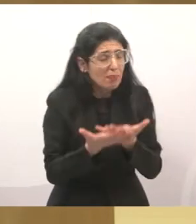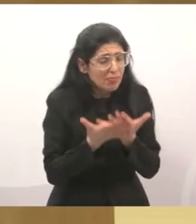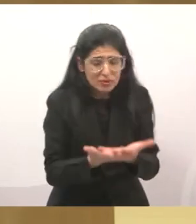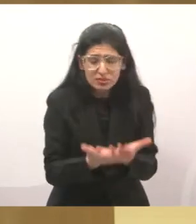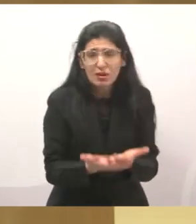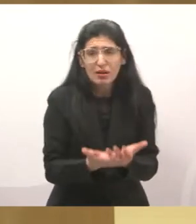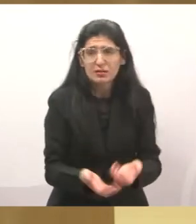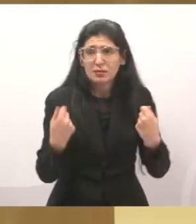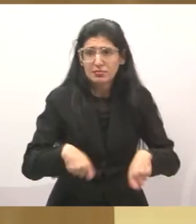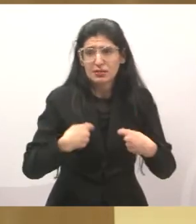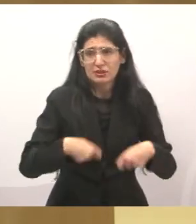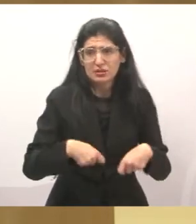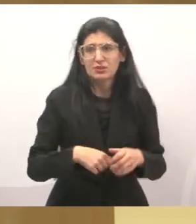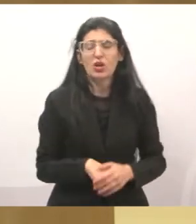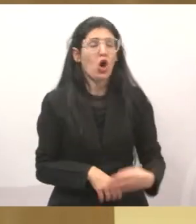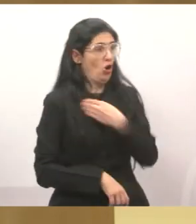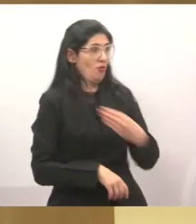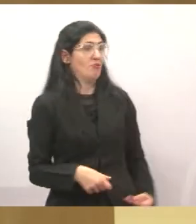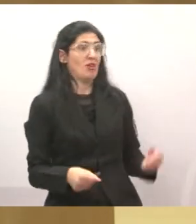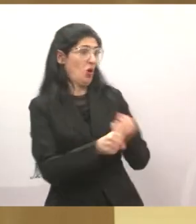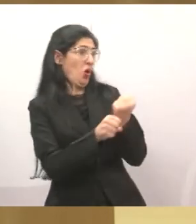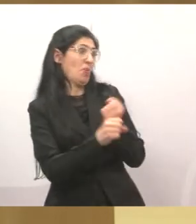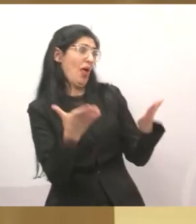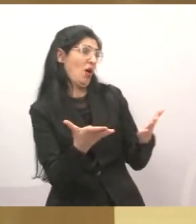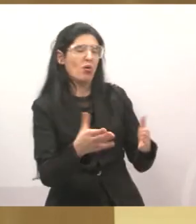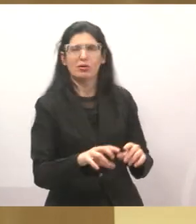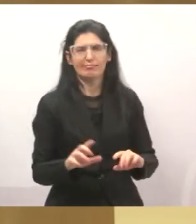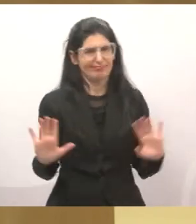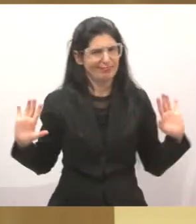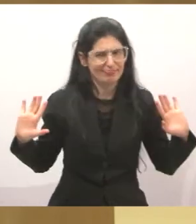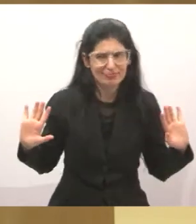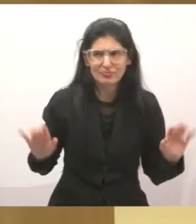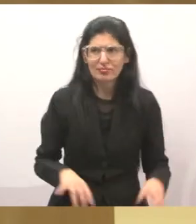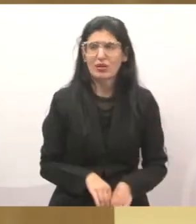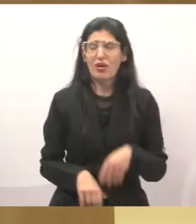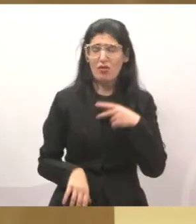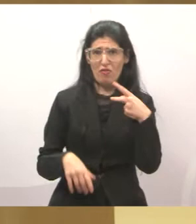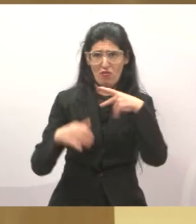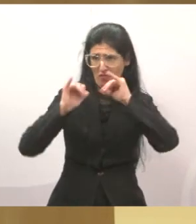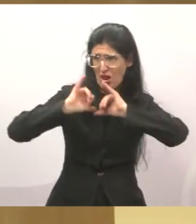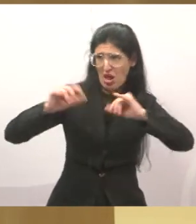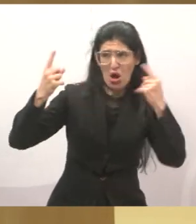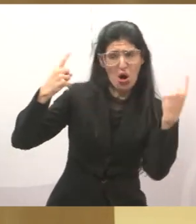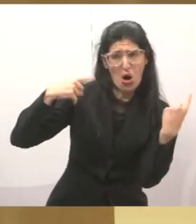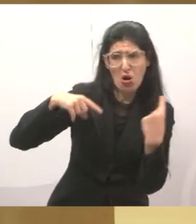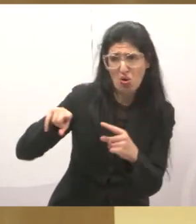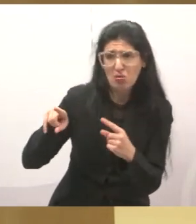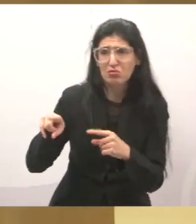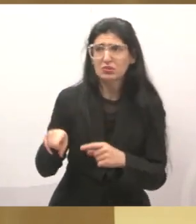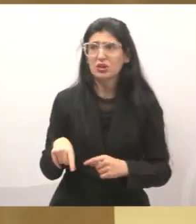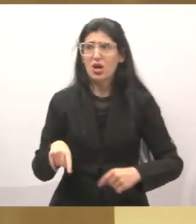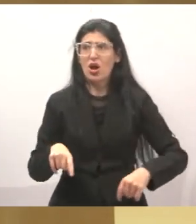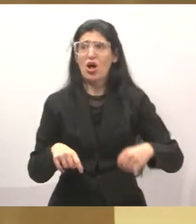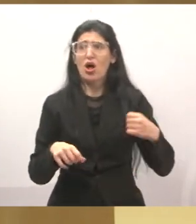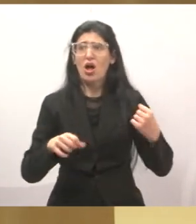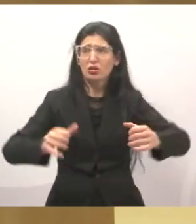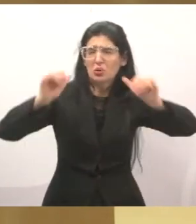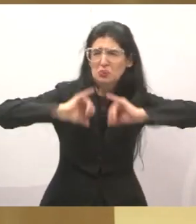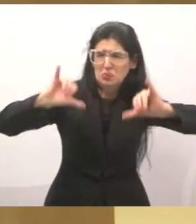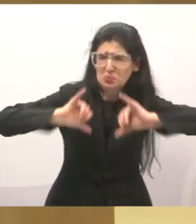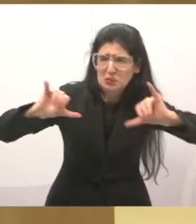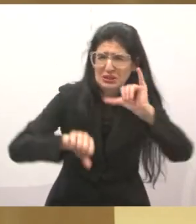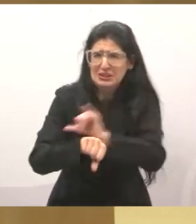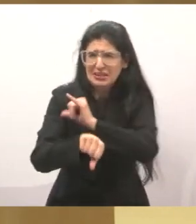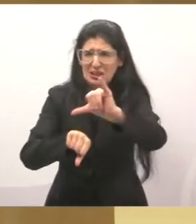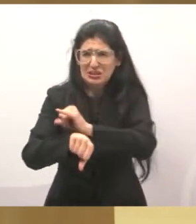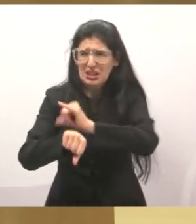agora. Mas foi dito por esse pessoal que era contra isso, obras eleitoreiras. E agora a prática é a mesma. E